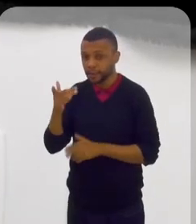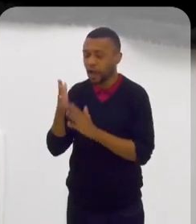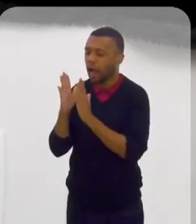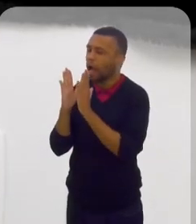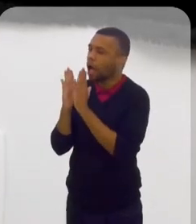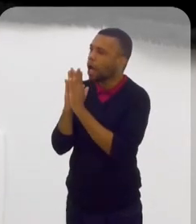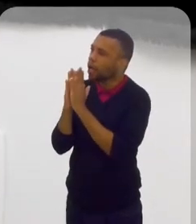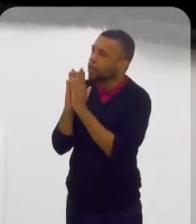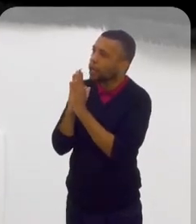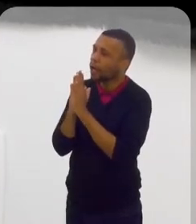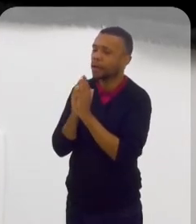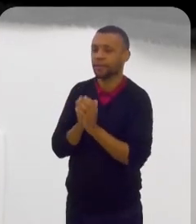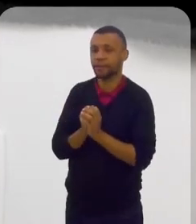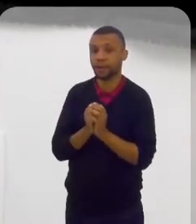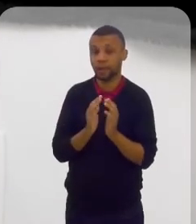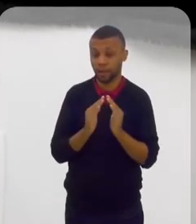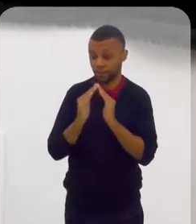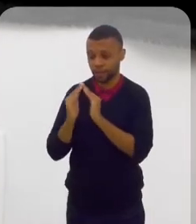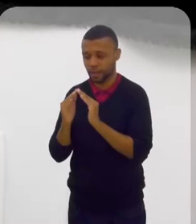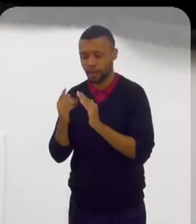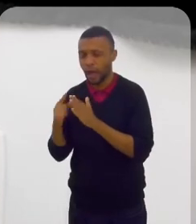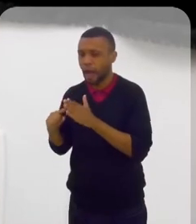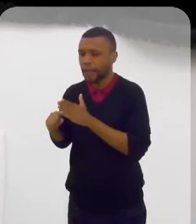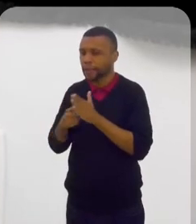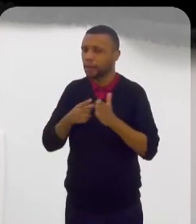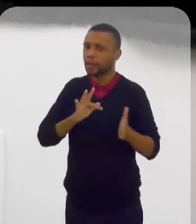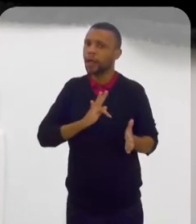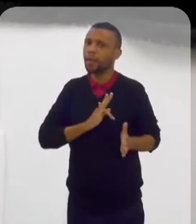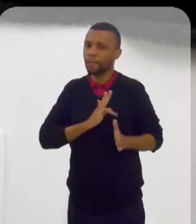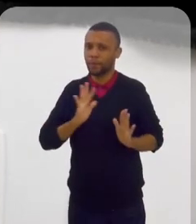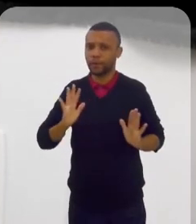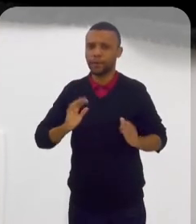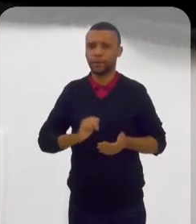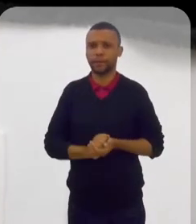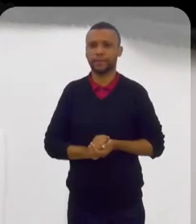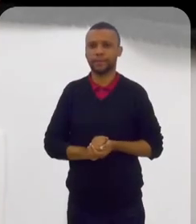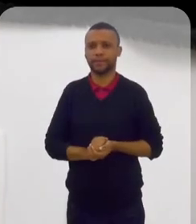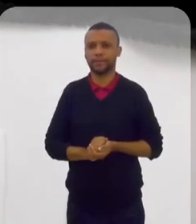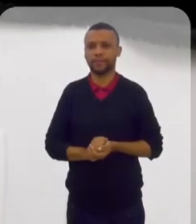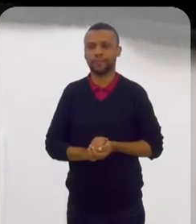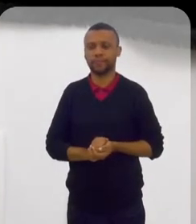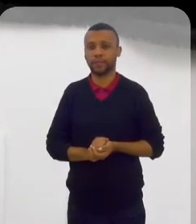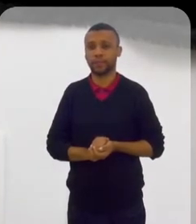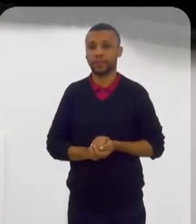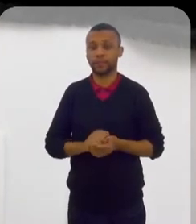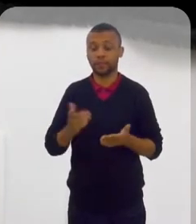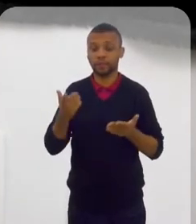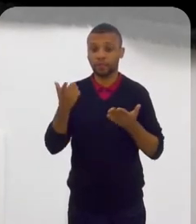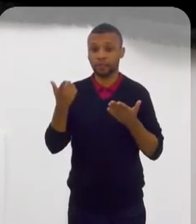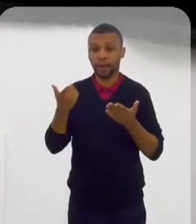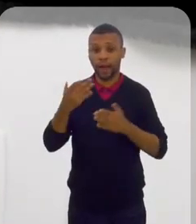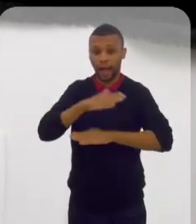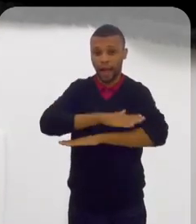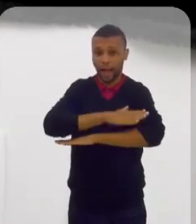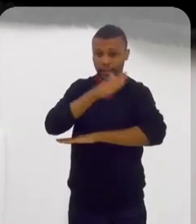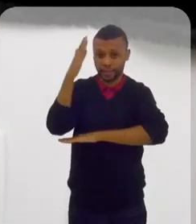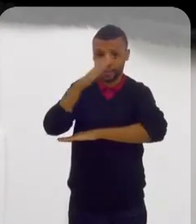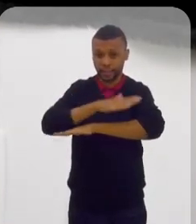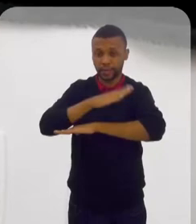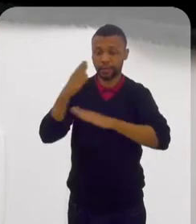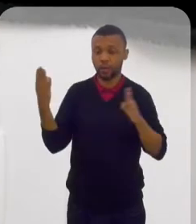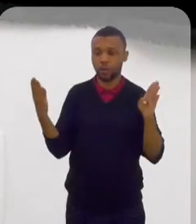rezasse, né? O seu vizinho denunciava você com polícia, né? Tanto que, às você tinha que rezar com a janela fechada para o seu vizinho não ver.